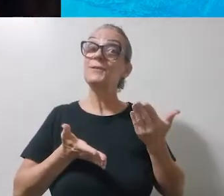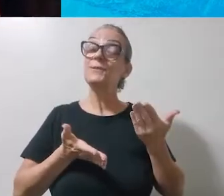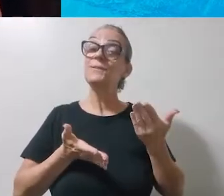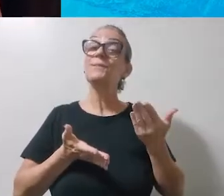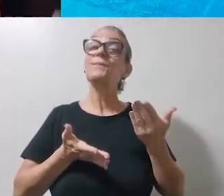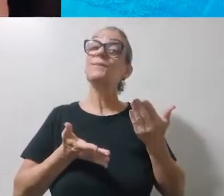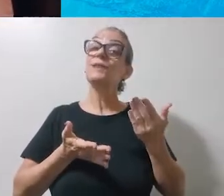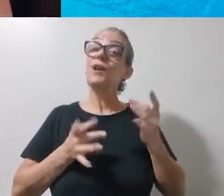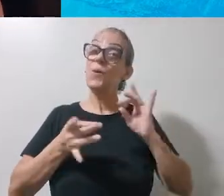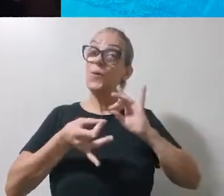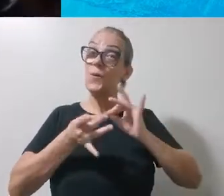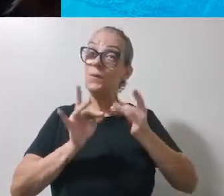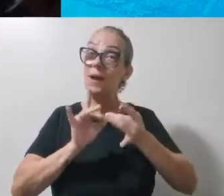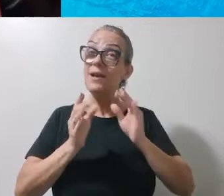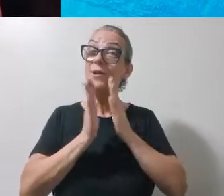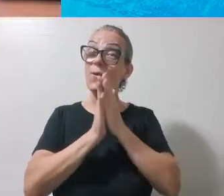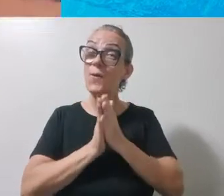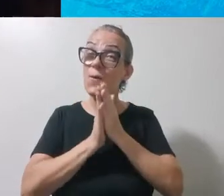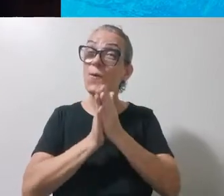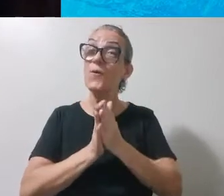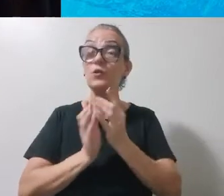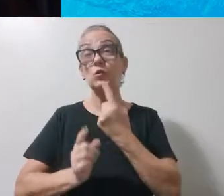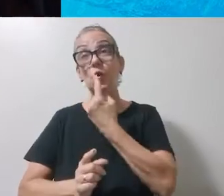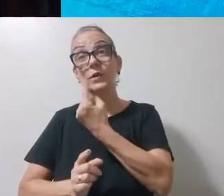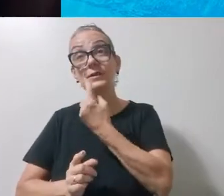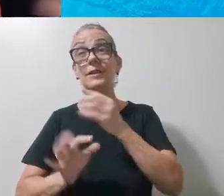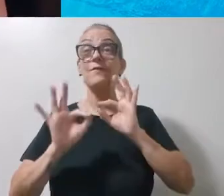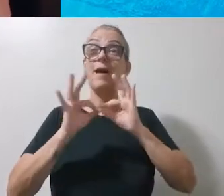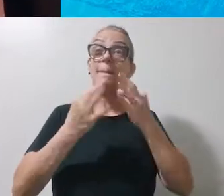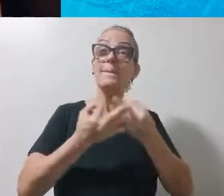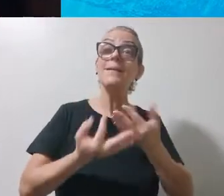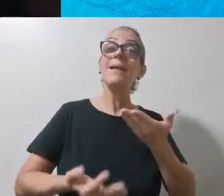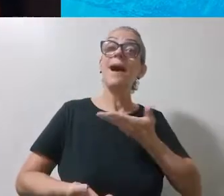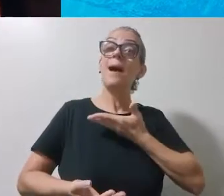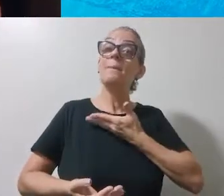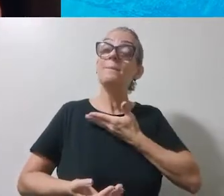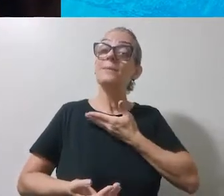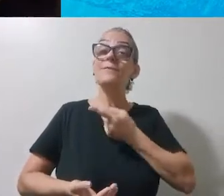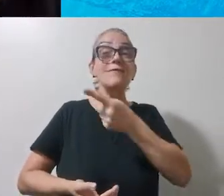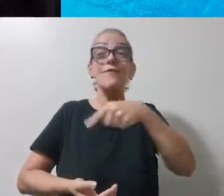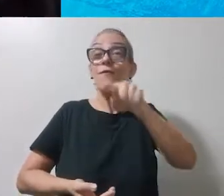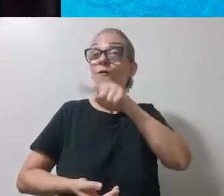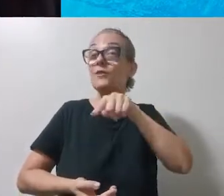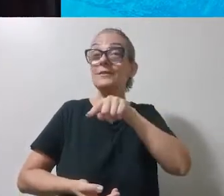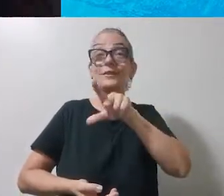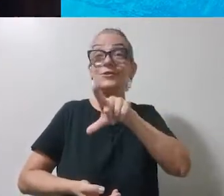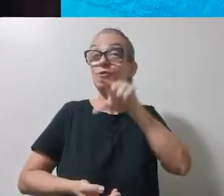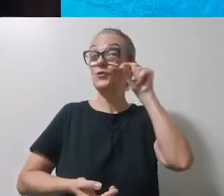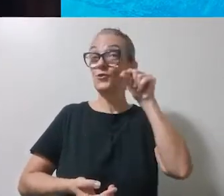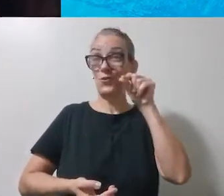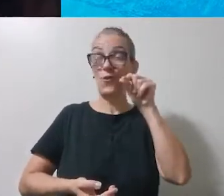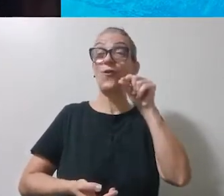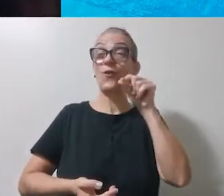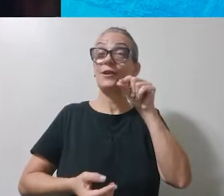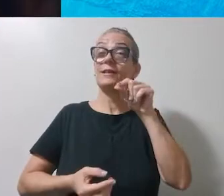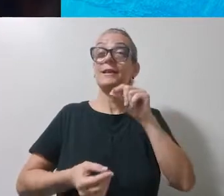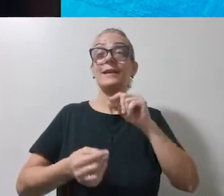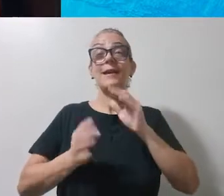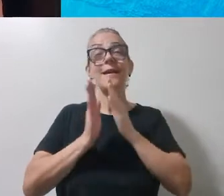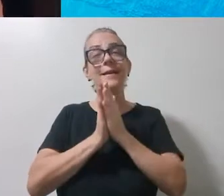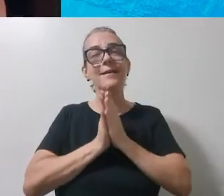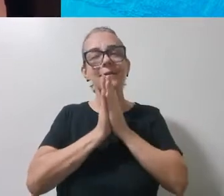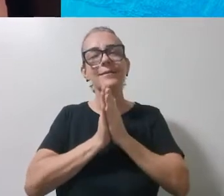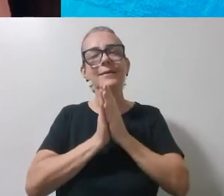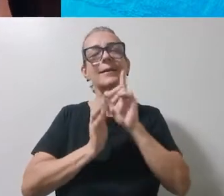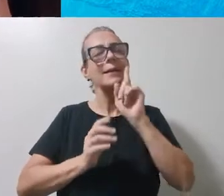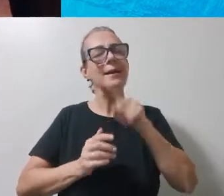sozinhos, ou com a família, ou com os amigos, como vocês quiserem. Orar é sempre bom, né? É sempre